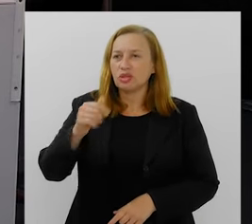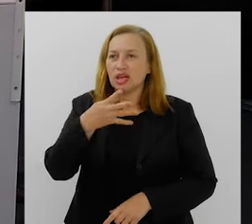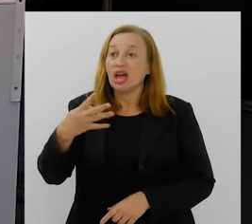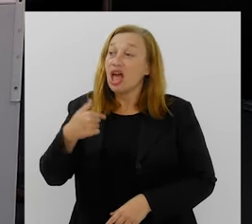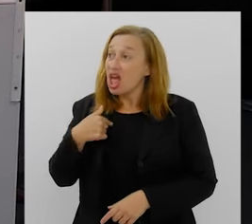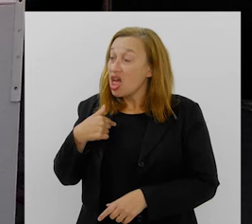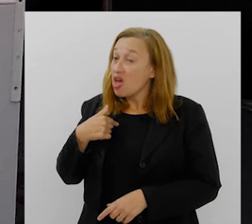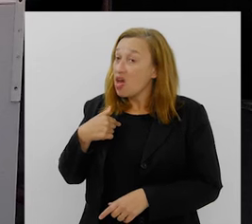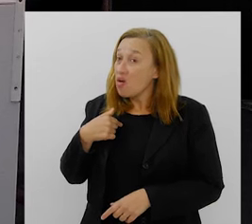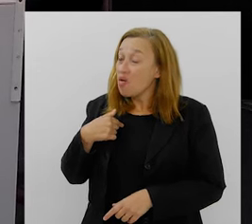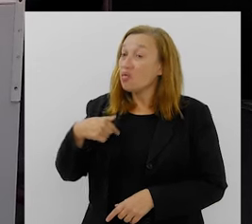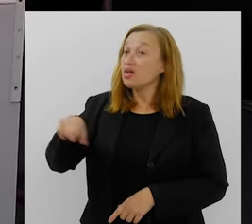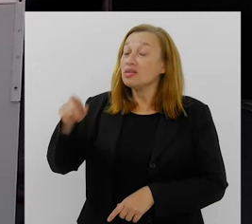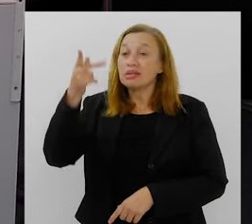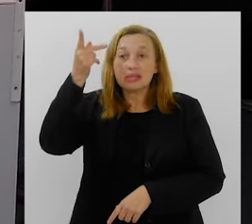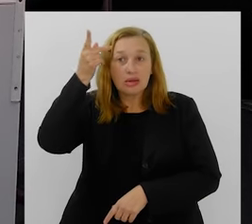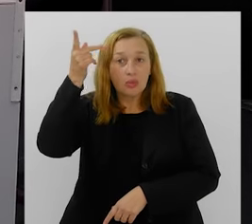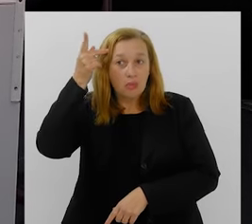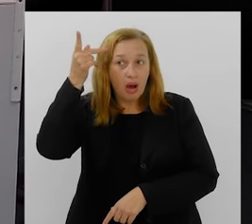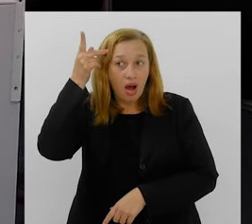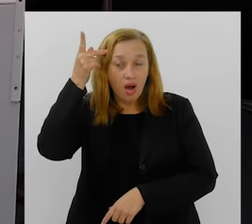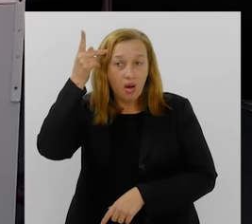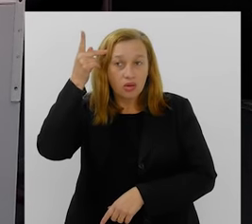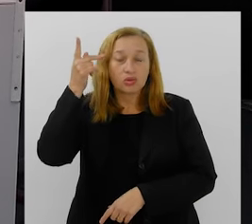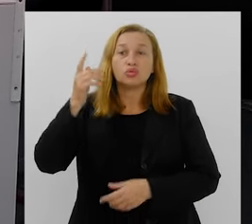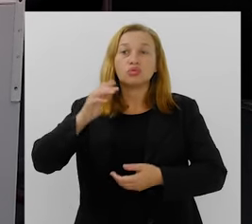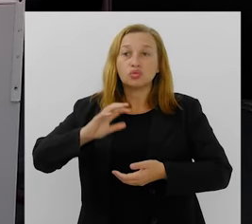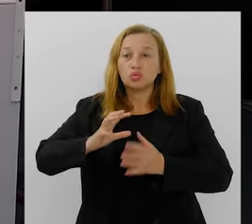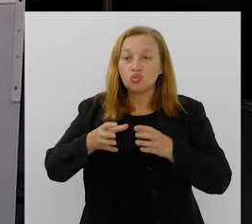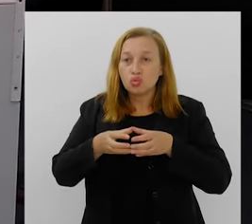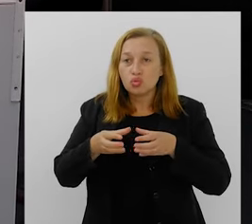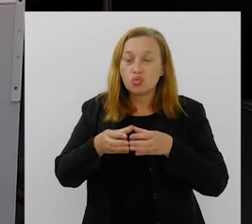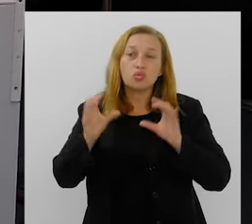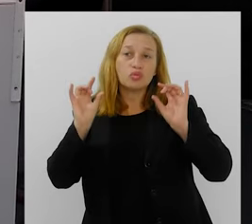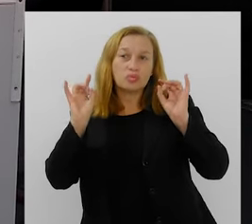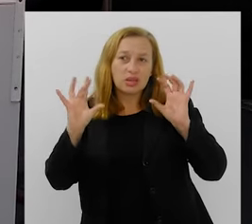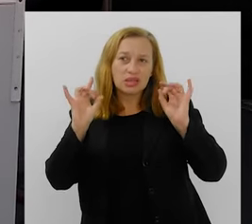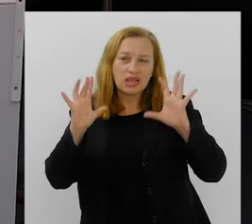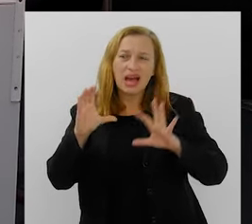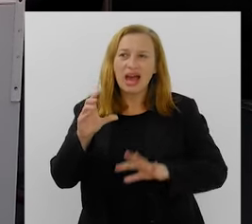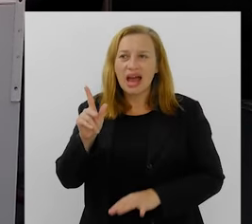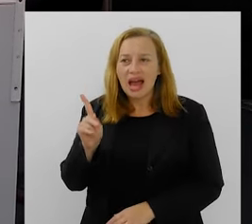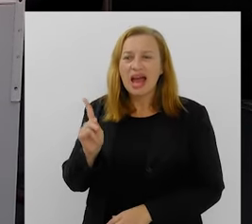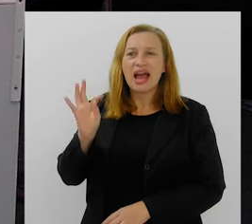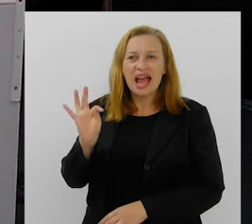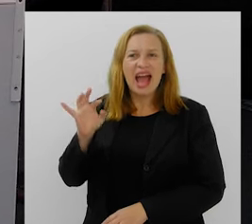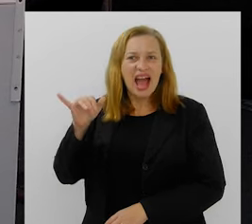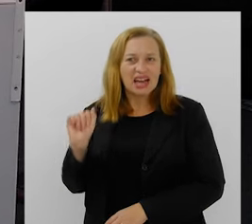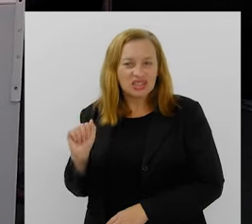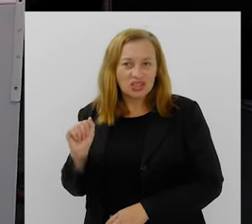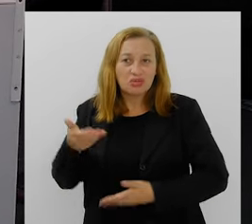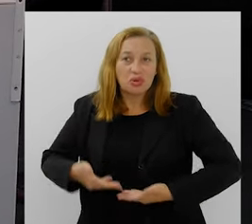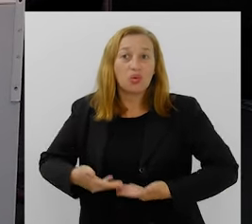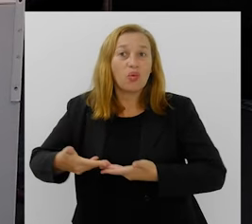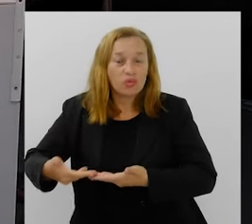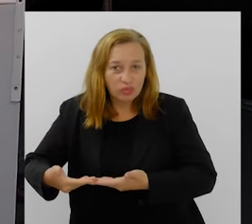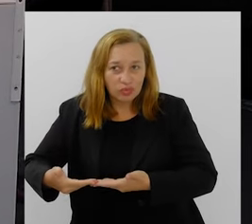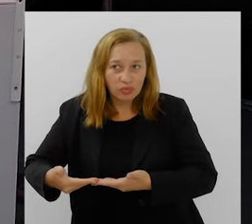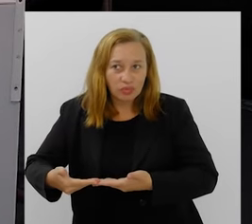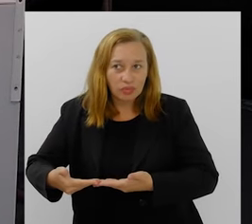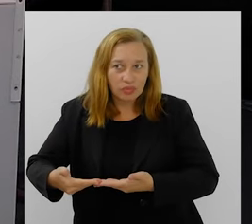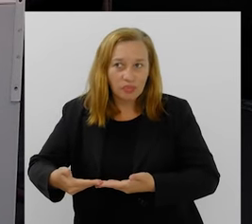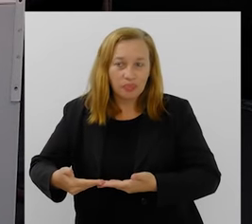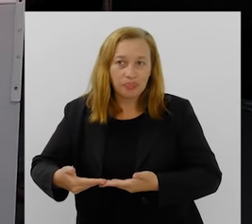Aí eu fazia carnaval em São Paulo, na Tom Maior, grupo especial. E aí a Kátia me convida